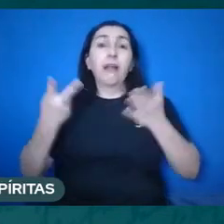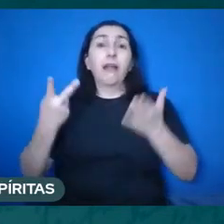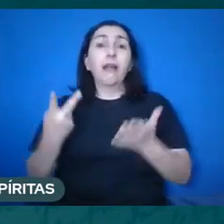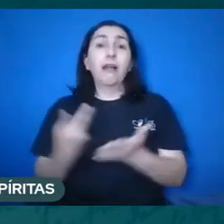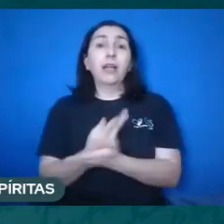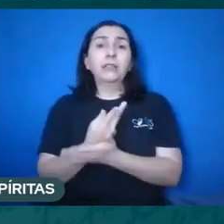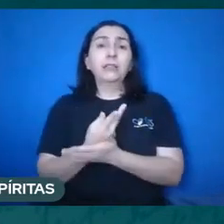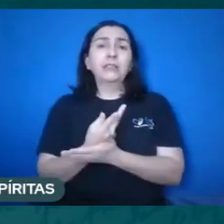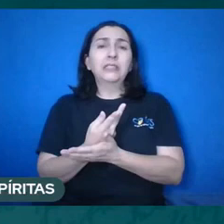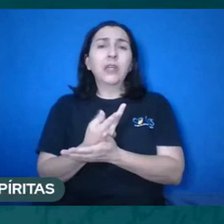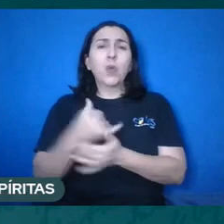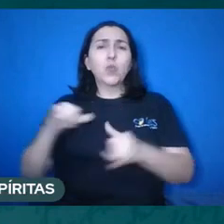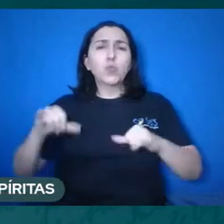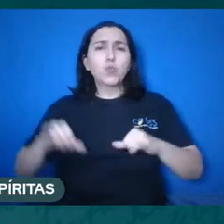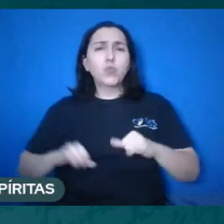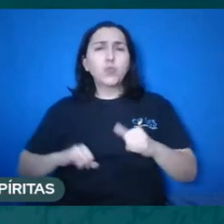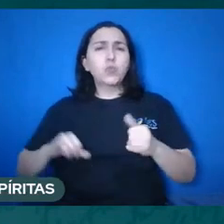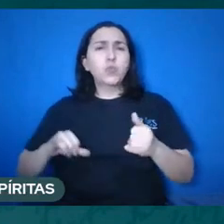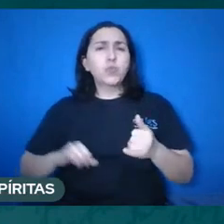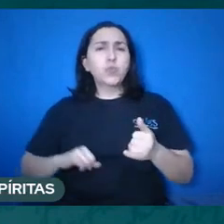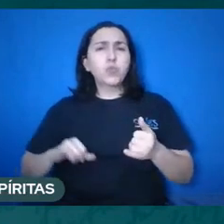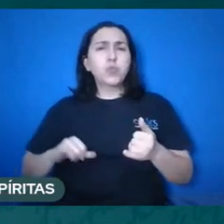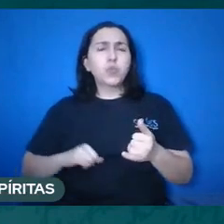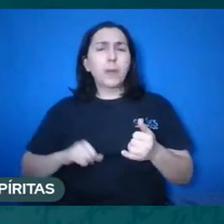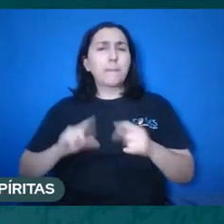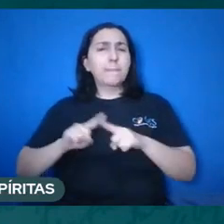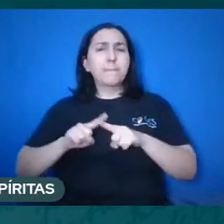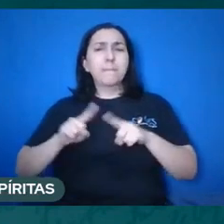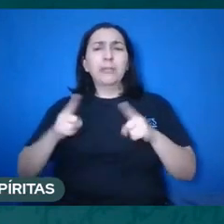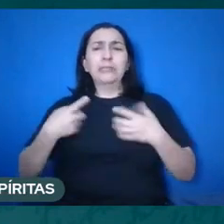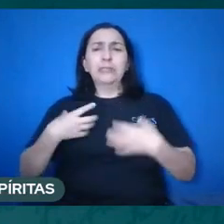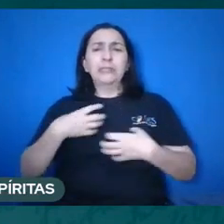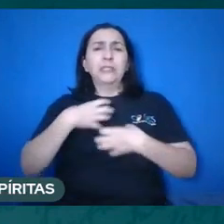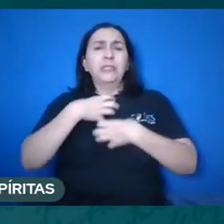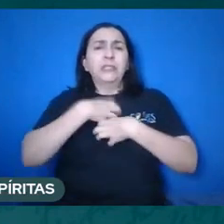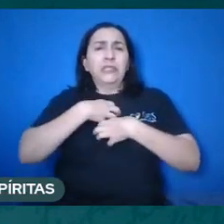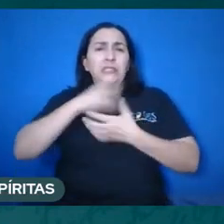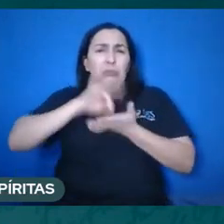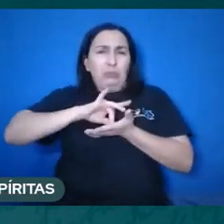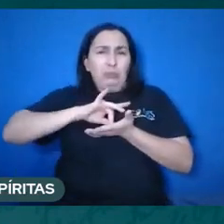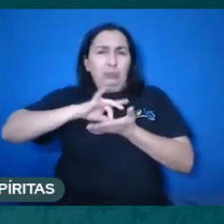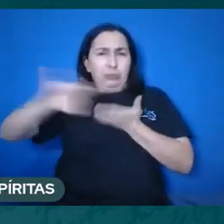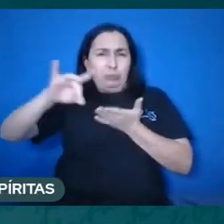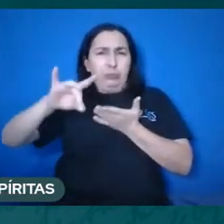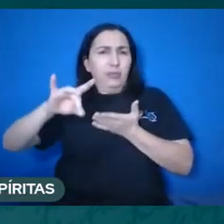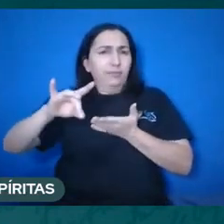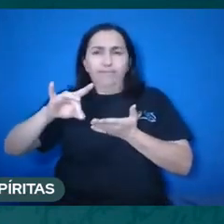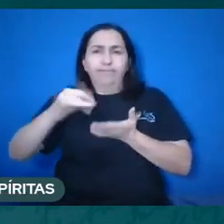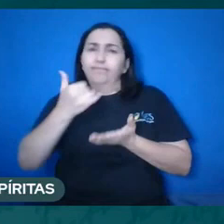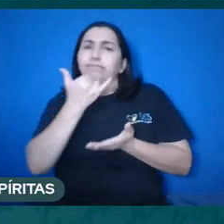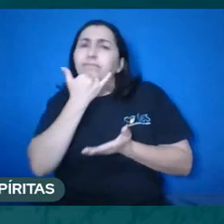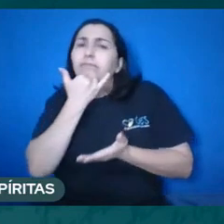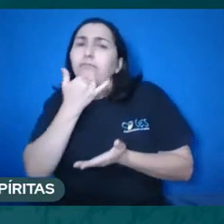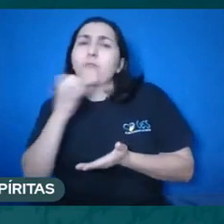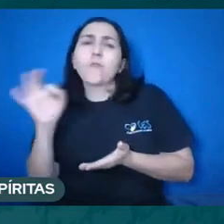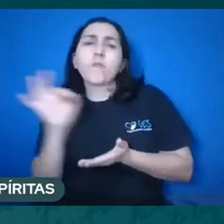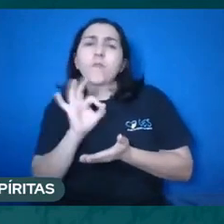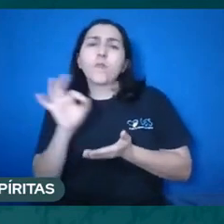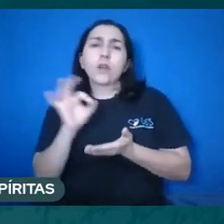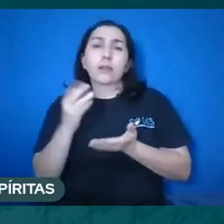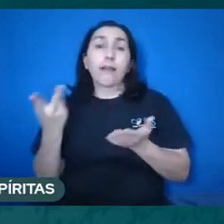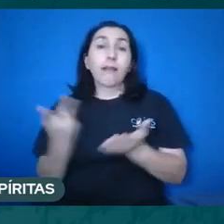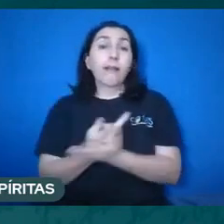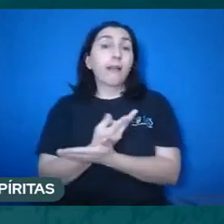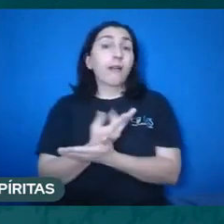na pele aquilo e não conseguiram superar o sentimento de ódio, de indignação, de revolta. E aí, o aconteceu?